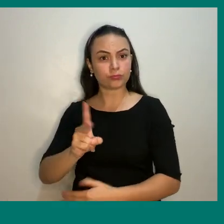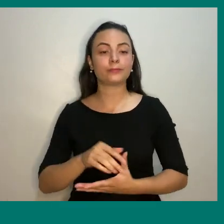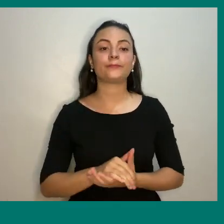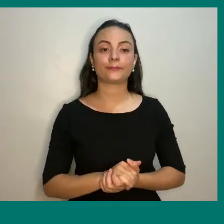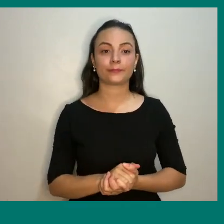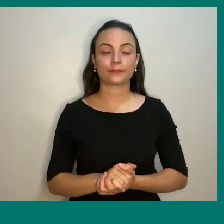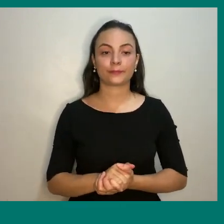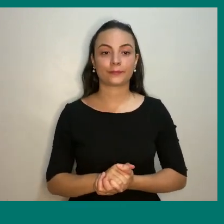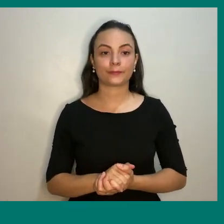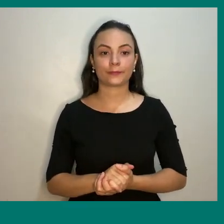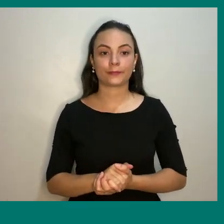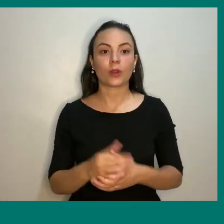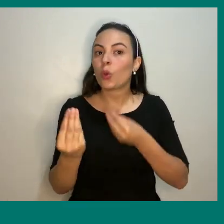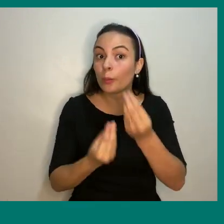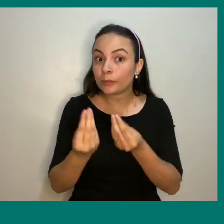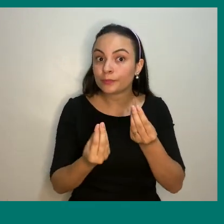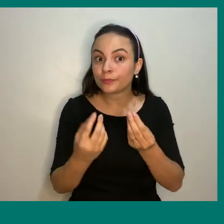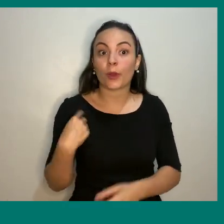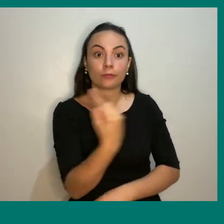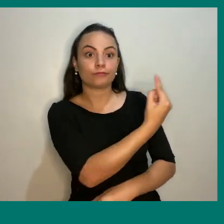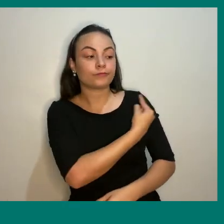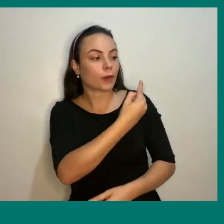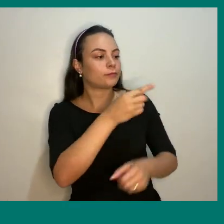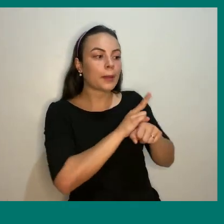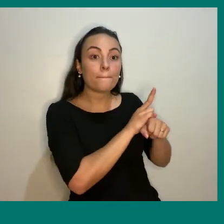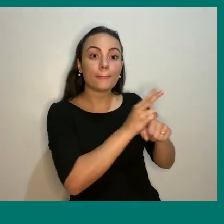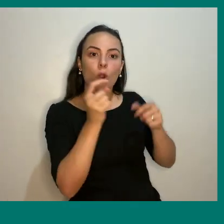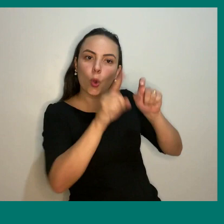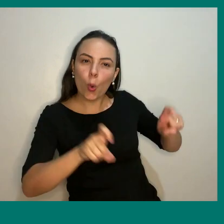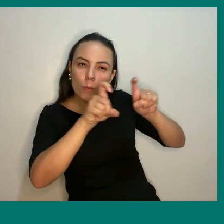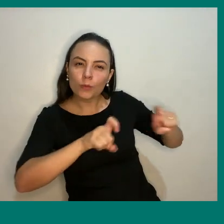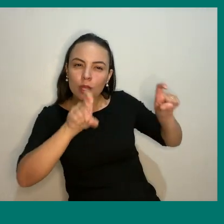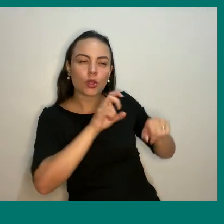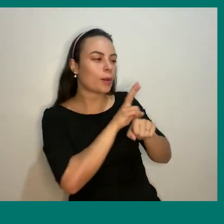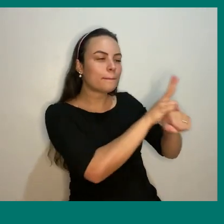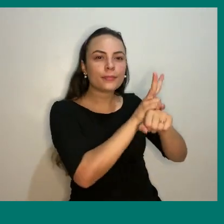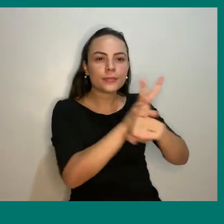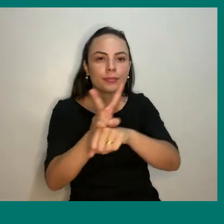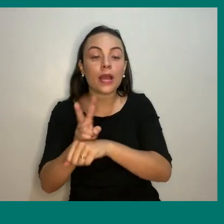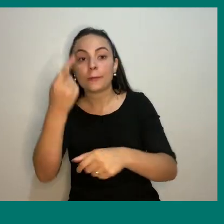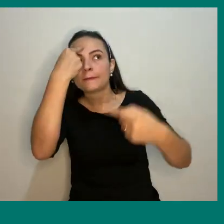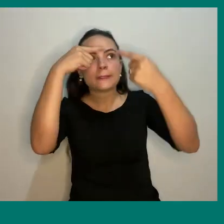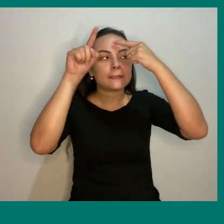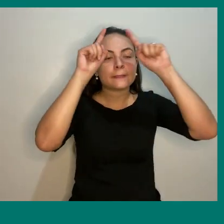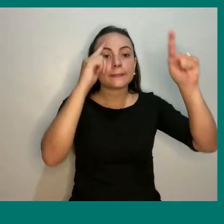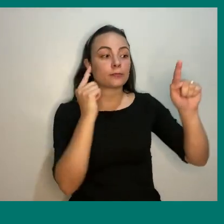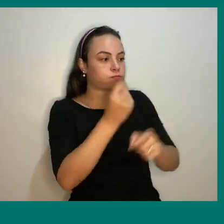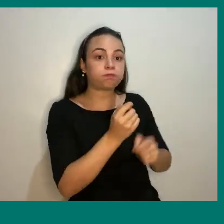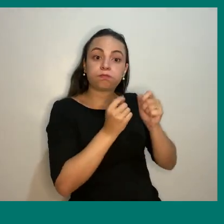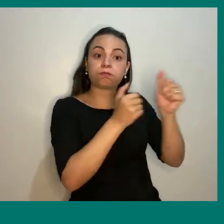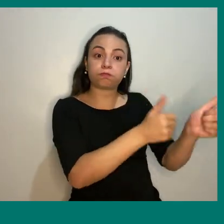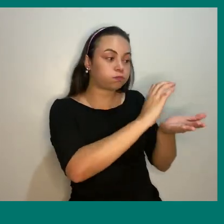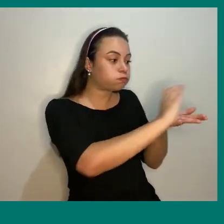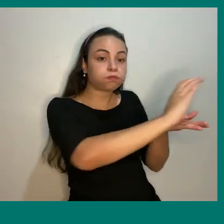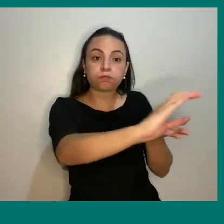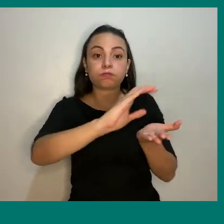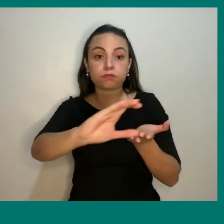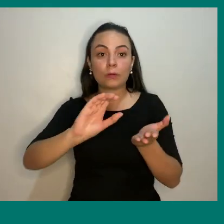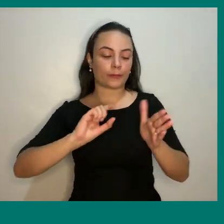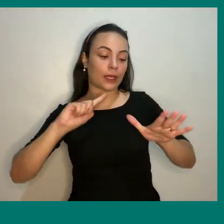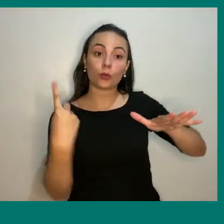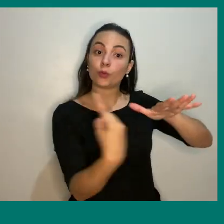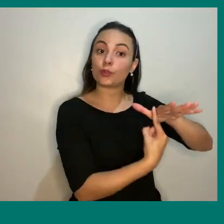não parou nenhum dia em que eles frequentassem as ações de ensino. Concedendo empréstimos de computadores, criando